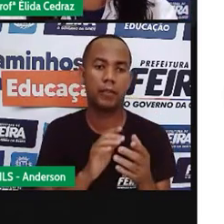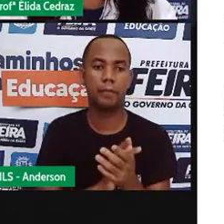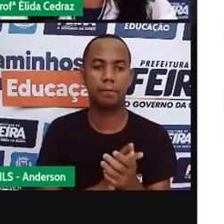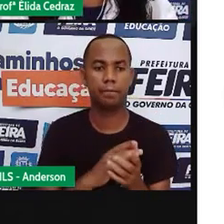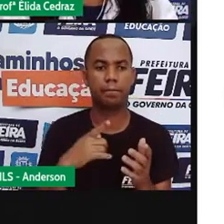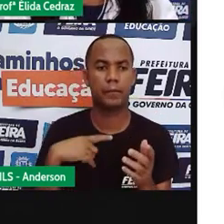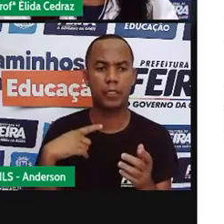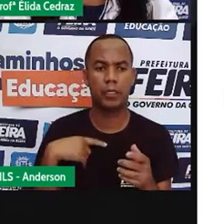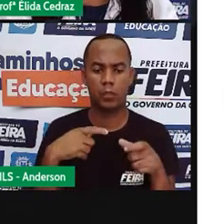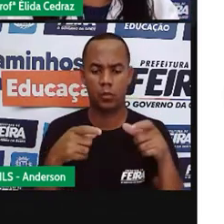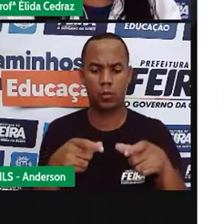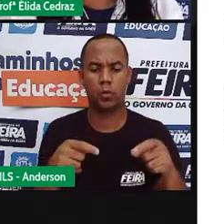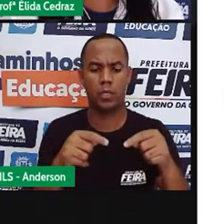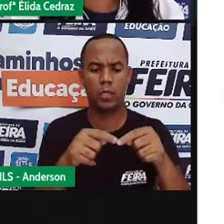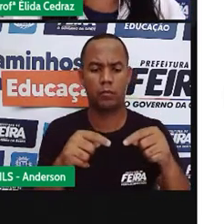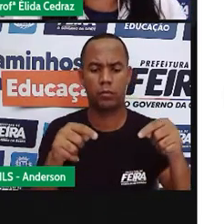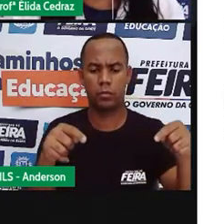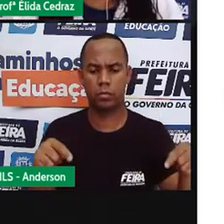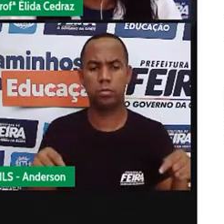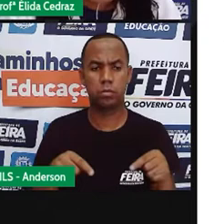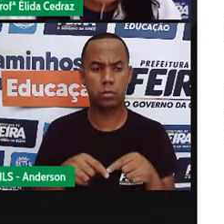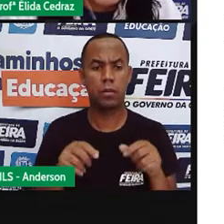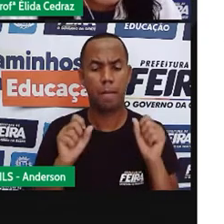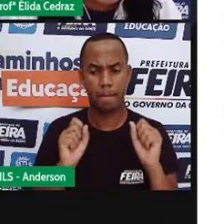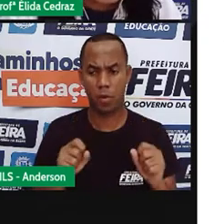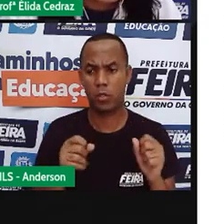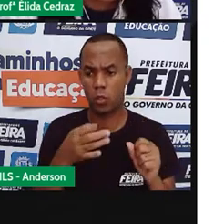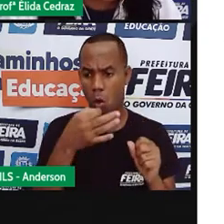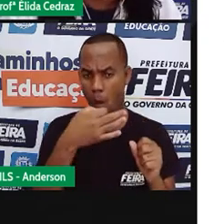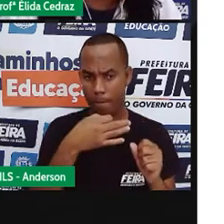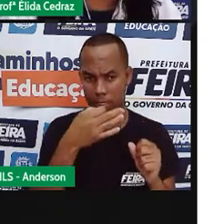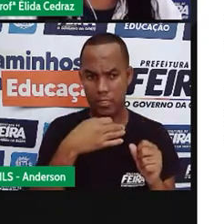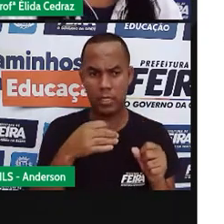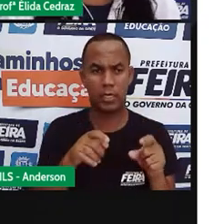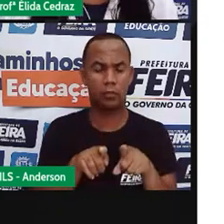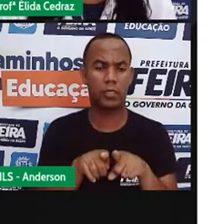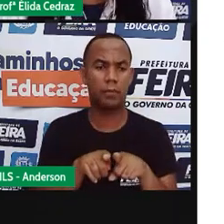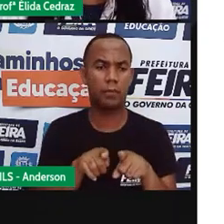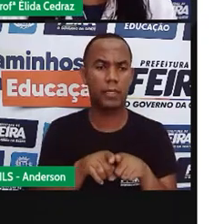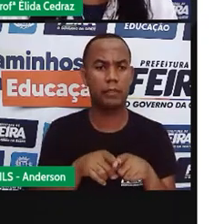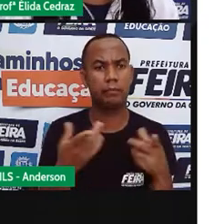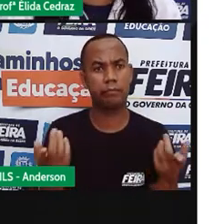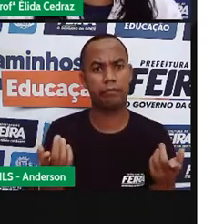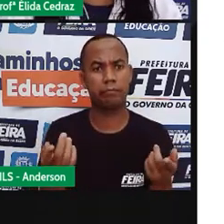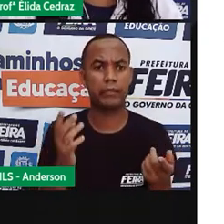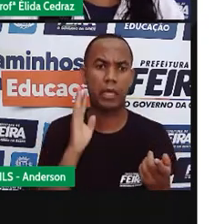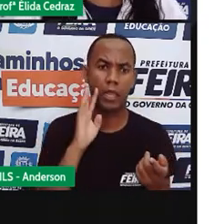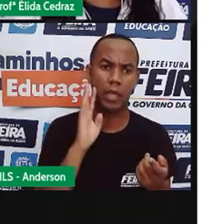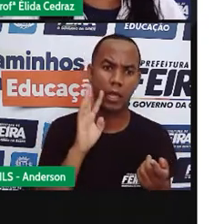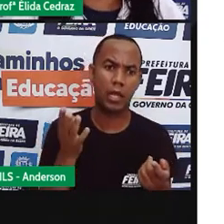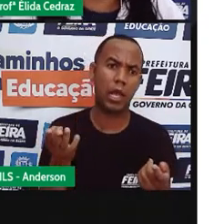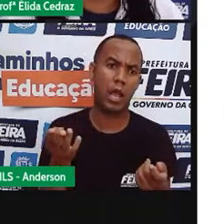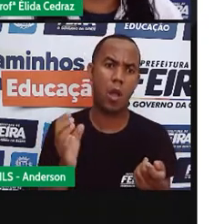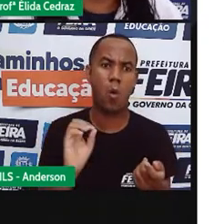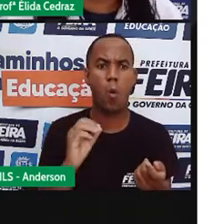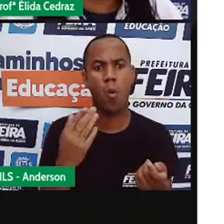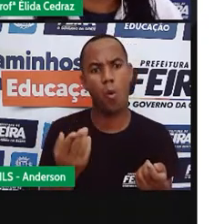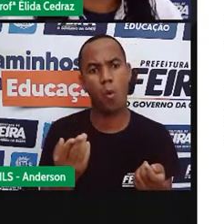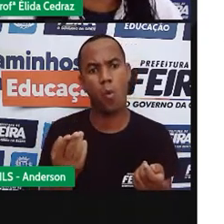tem um espaço para comentários. E eu posso dar a minha opinião ali, elogiar, fazer uma crítica